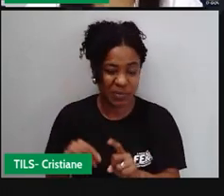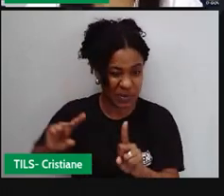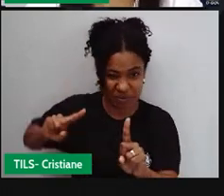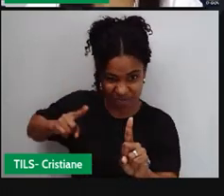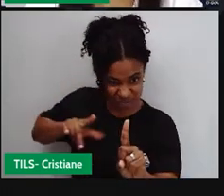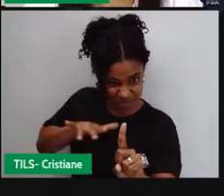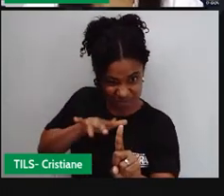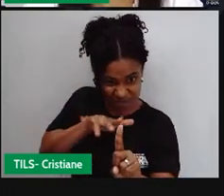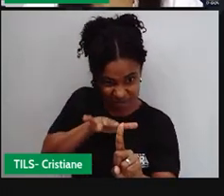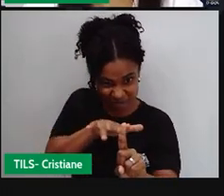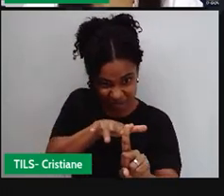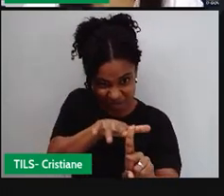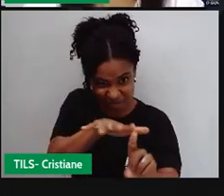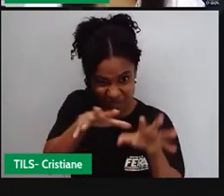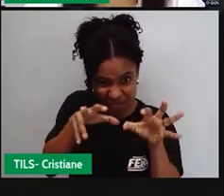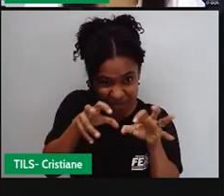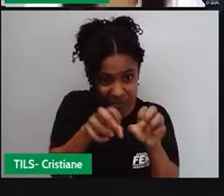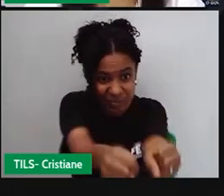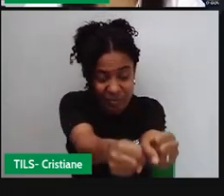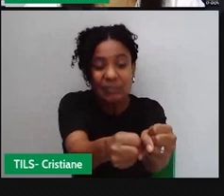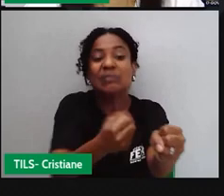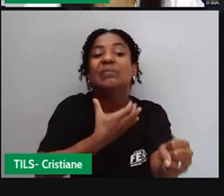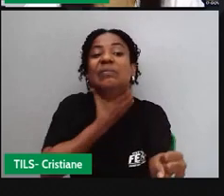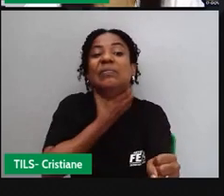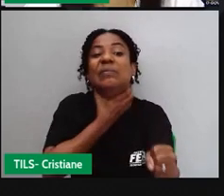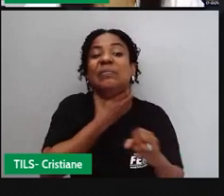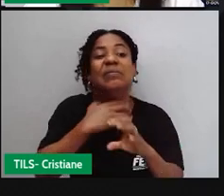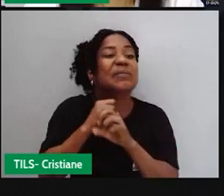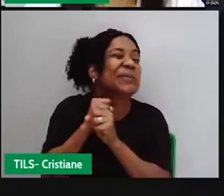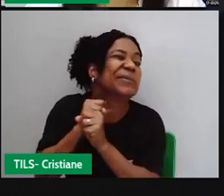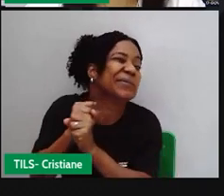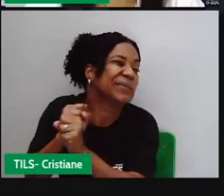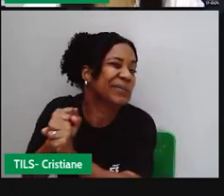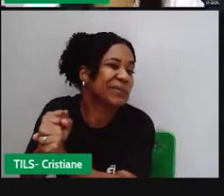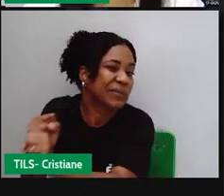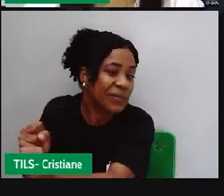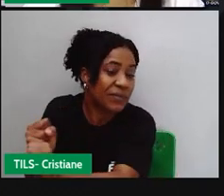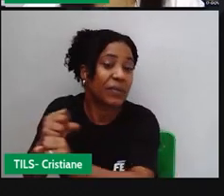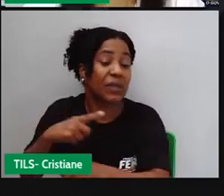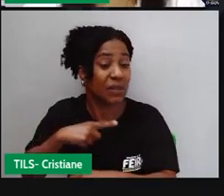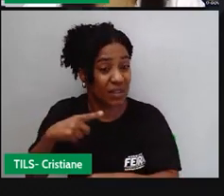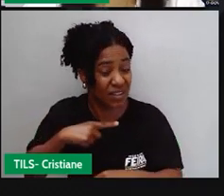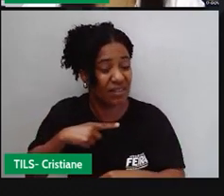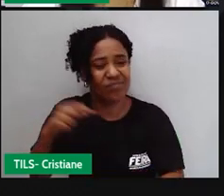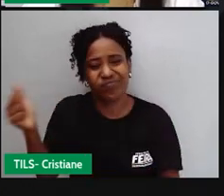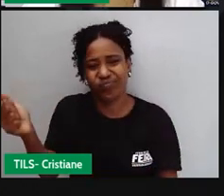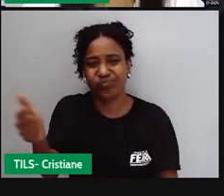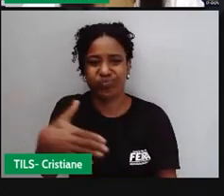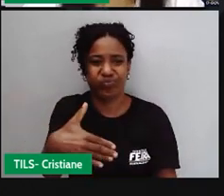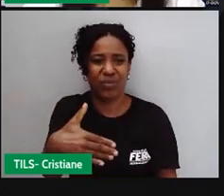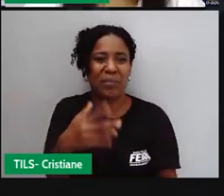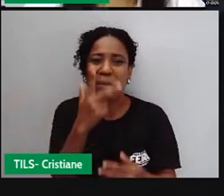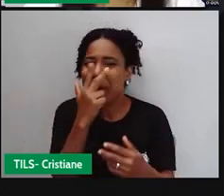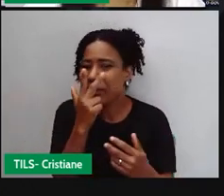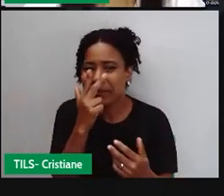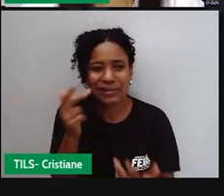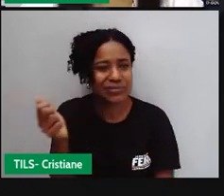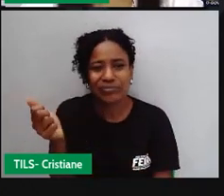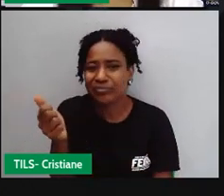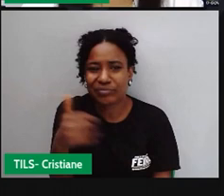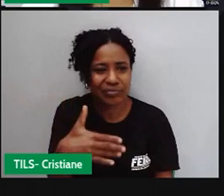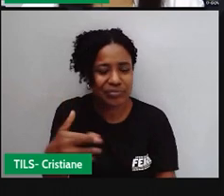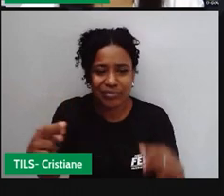como se fossem animais, né? Como se fossem produtos sem valor, sem respeito,